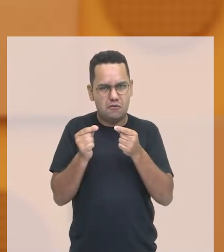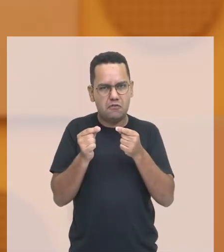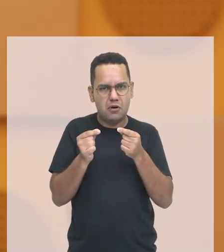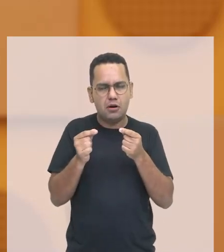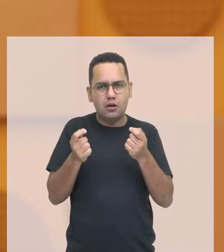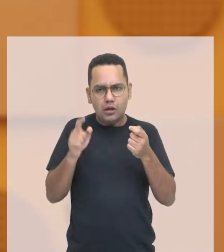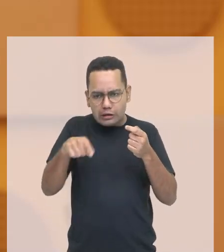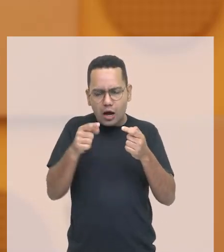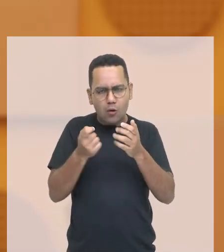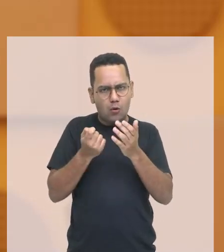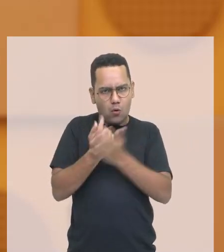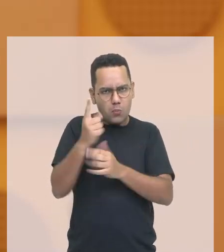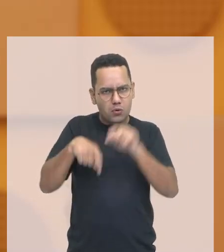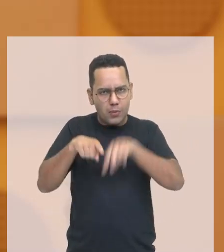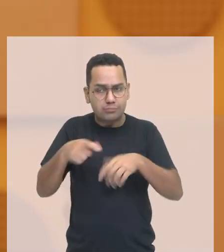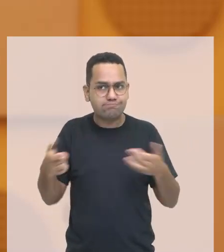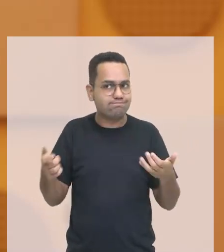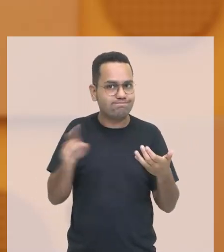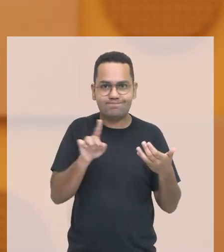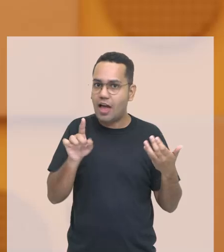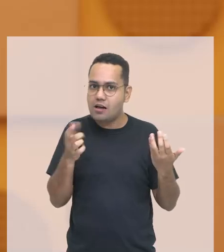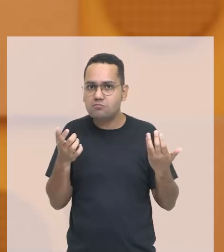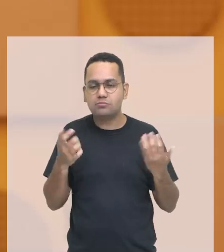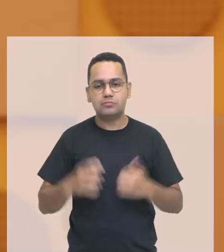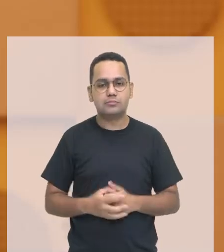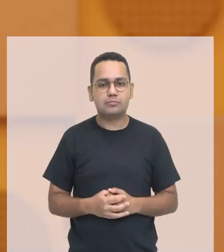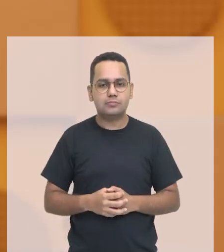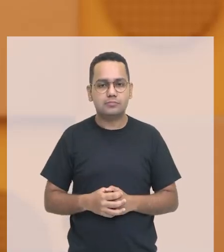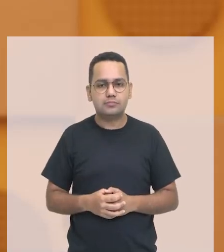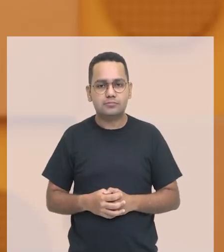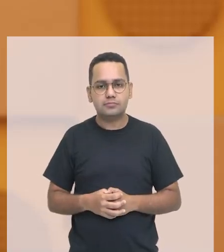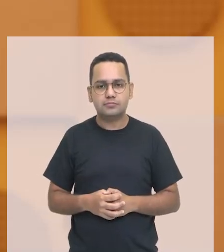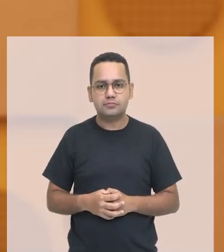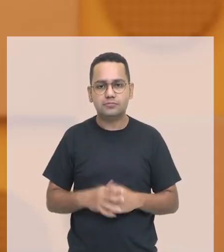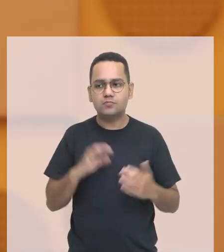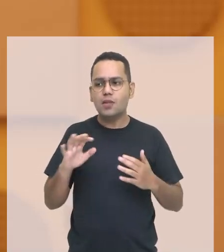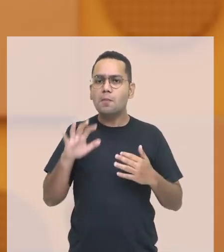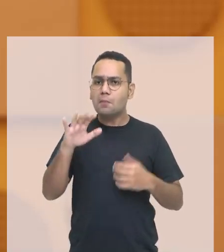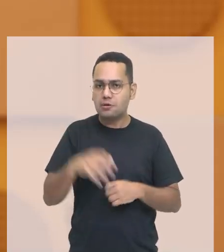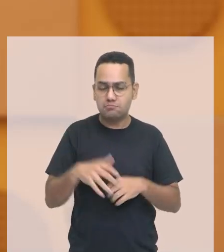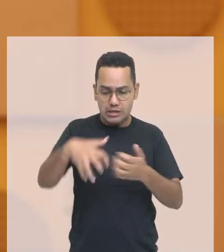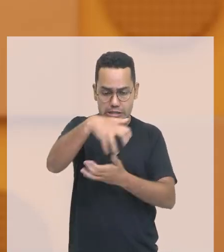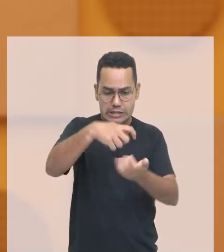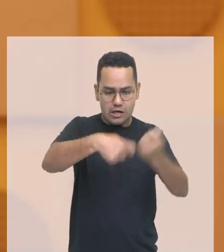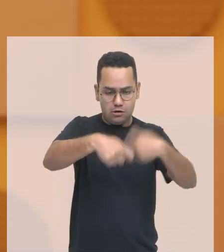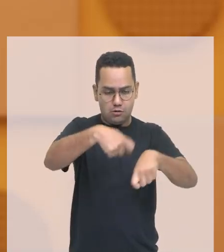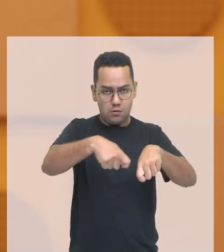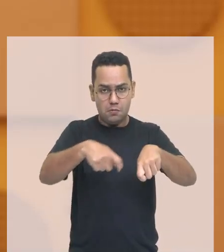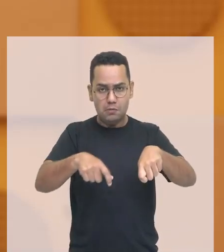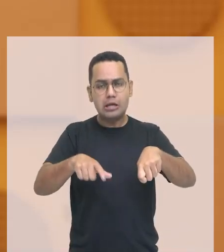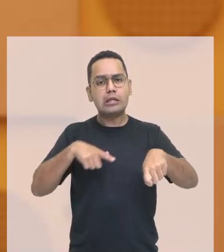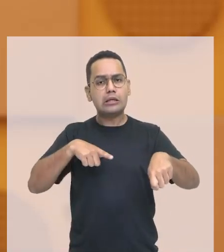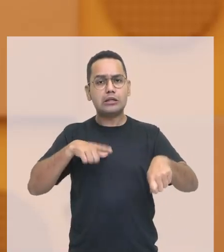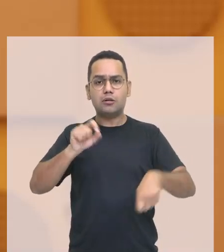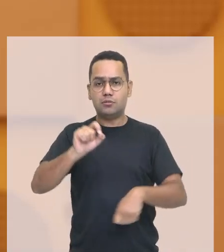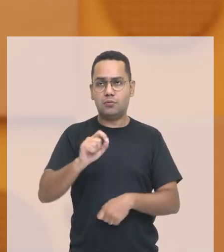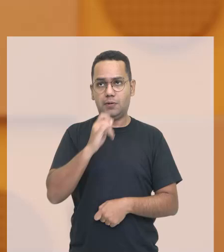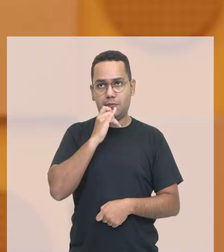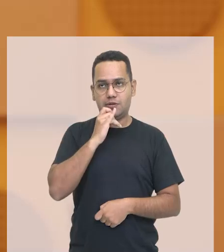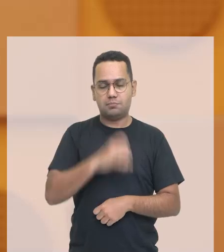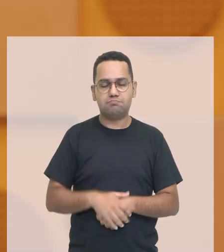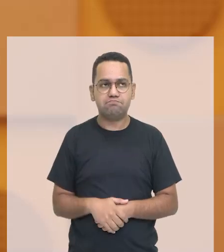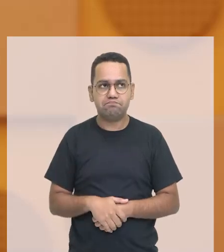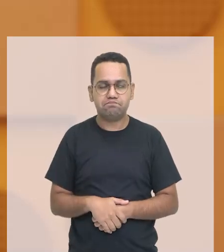Crise econômica a economia ela tem que ter ali um equilíbrio entre a mercadoria que está no mercado